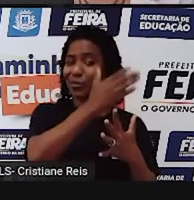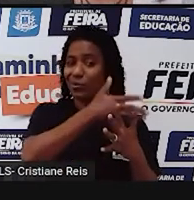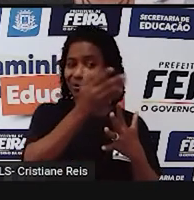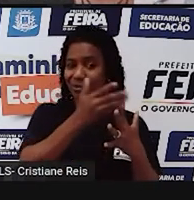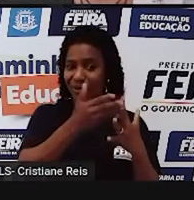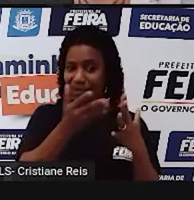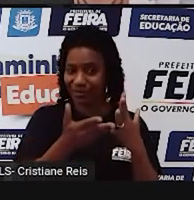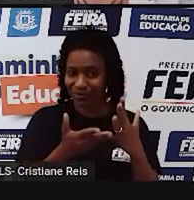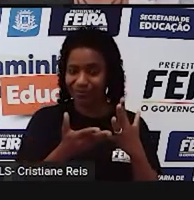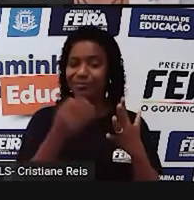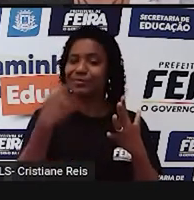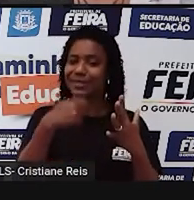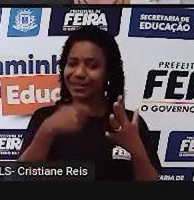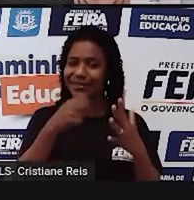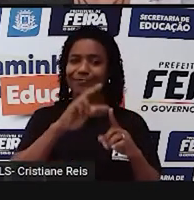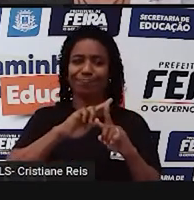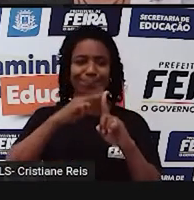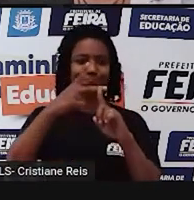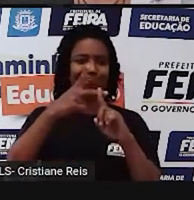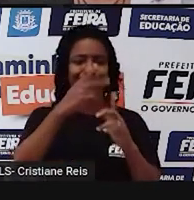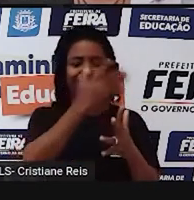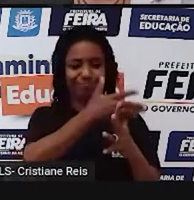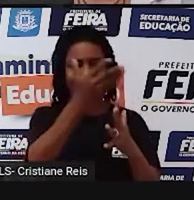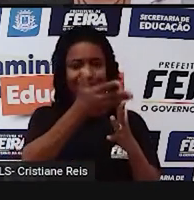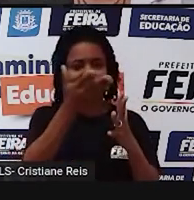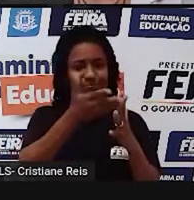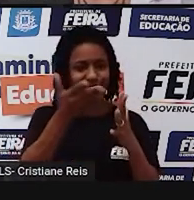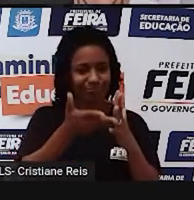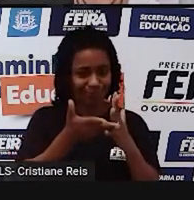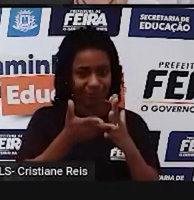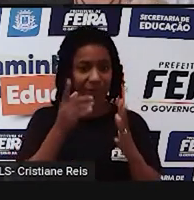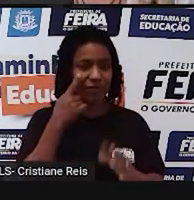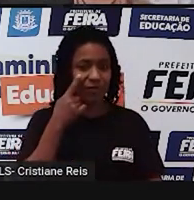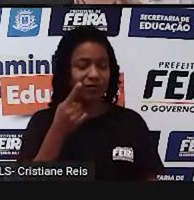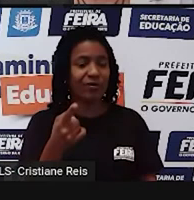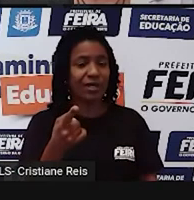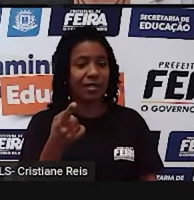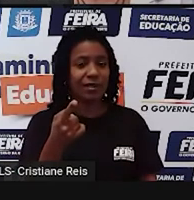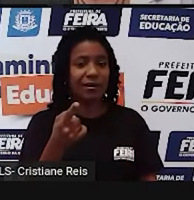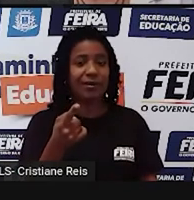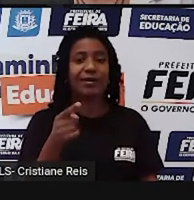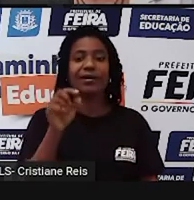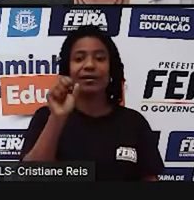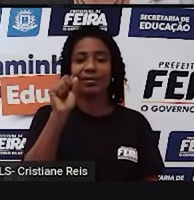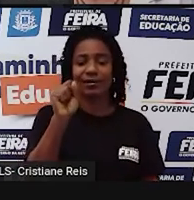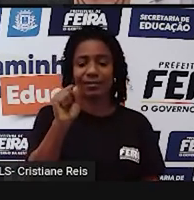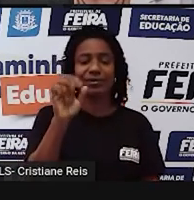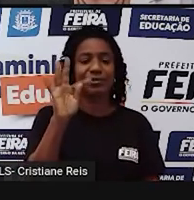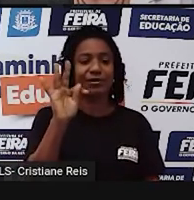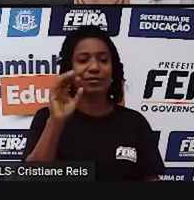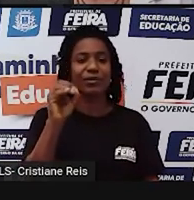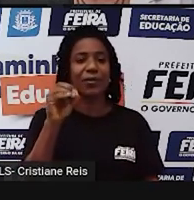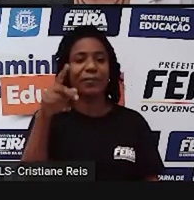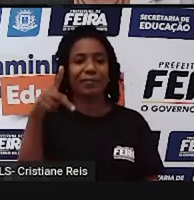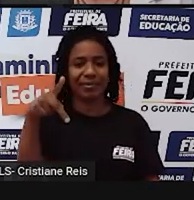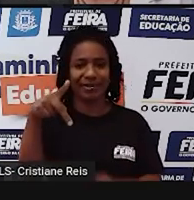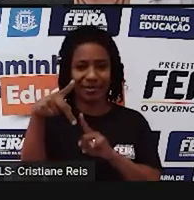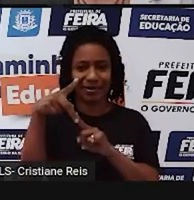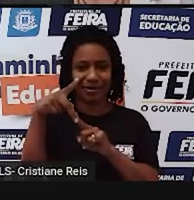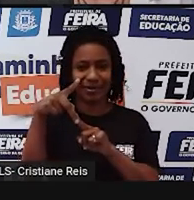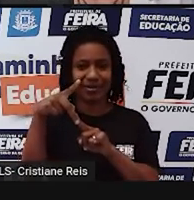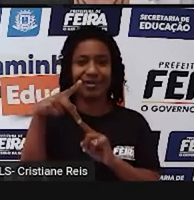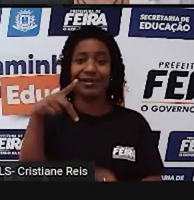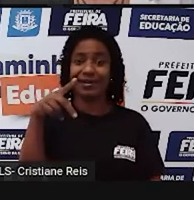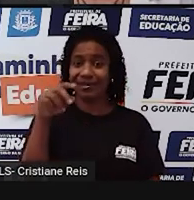você precisa dobrar a consoante. Veja aqui. Stop. Quais são as últimas letras da palavra stop? Consoante